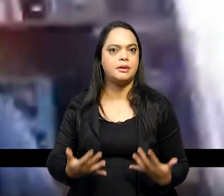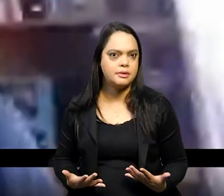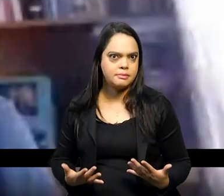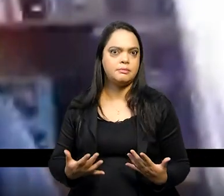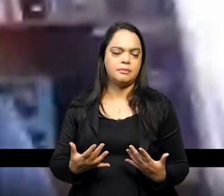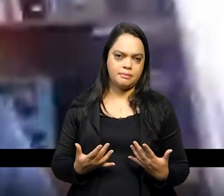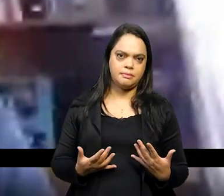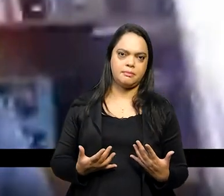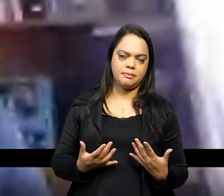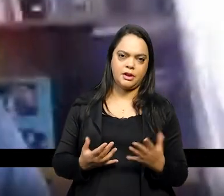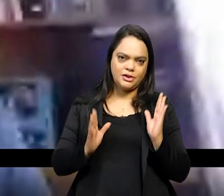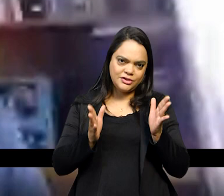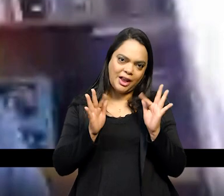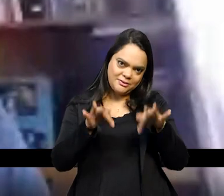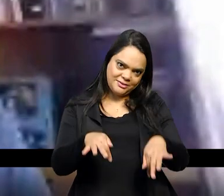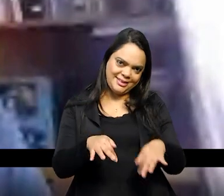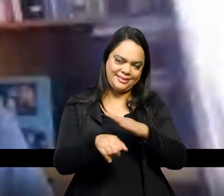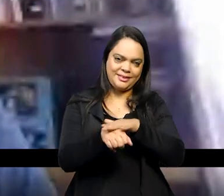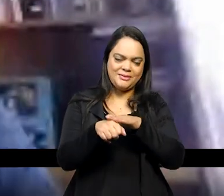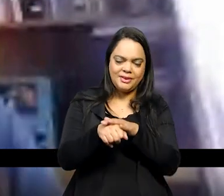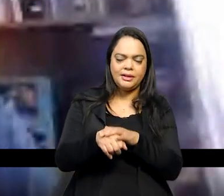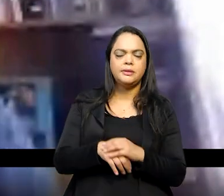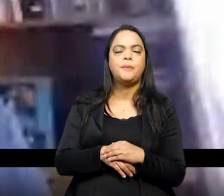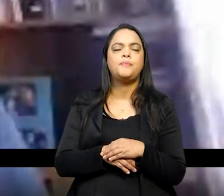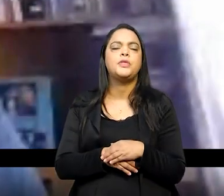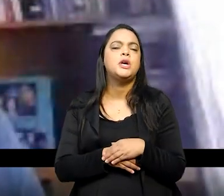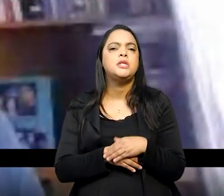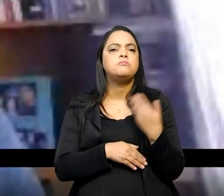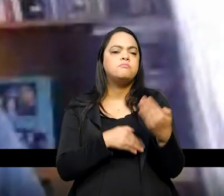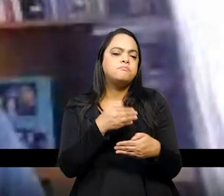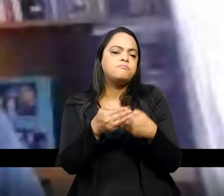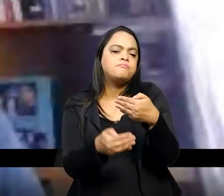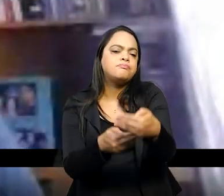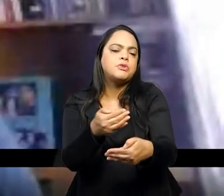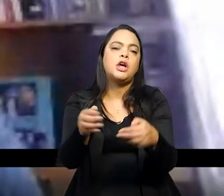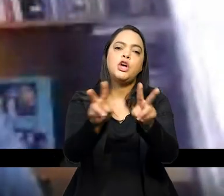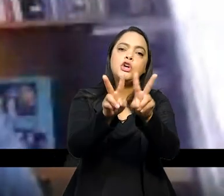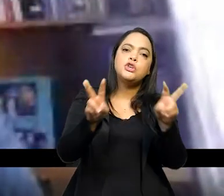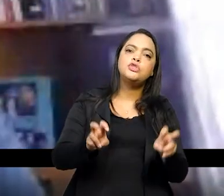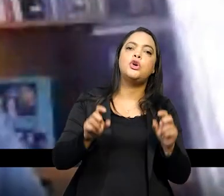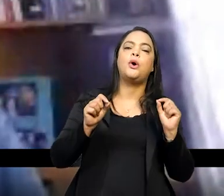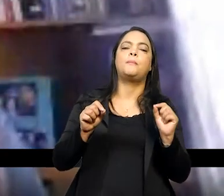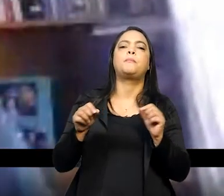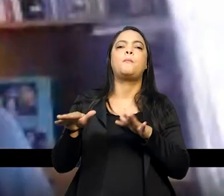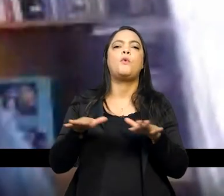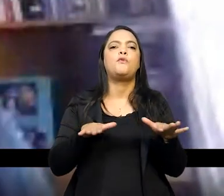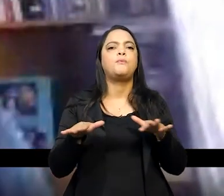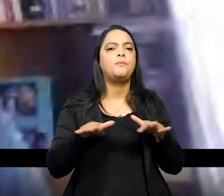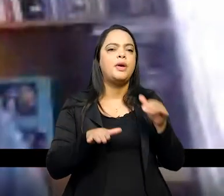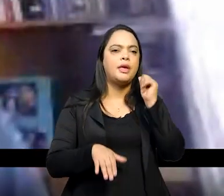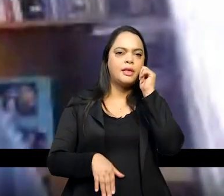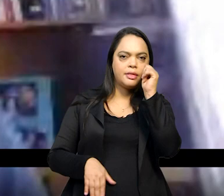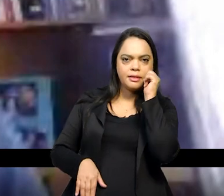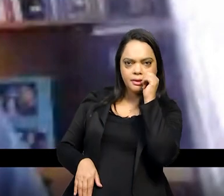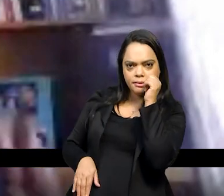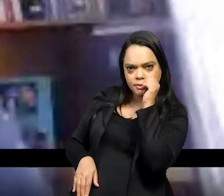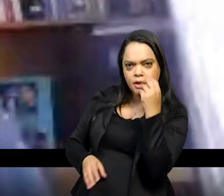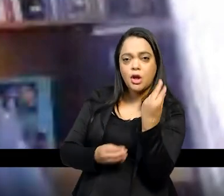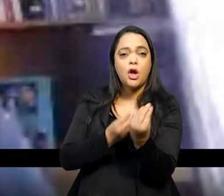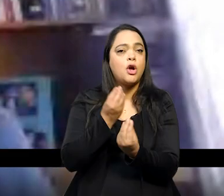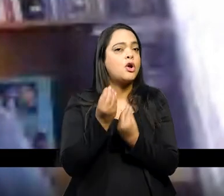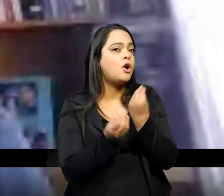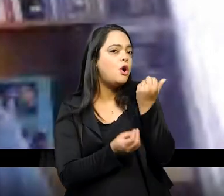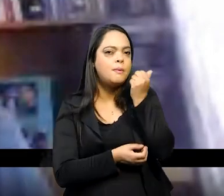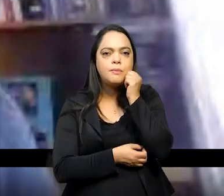já para finalizando a nossa conversa nesse processo assim sobre os movimentos das mulheres como que as